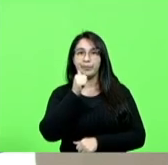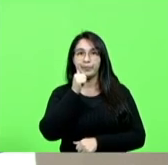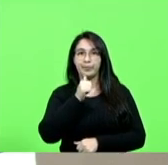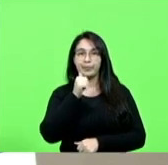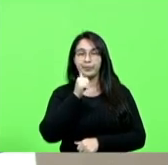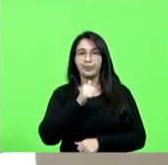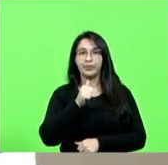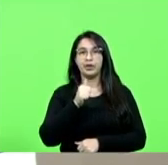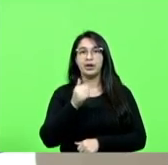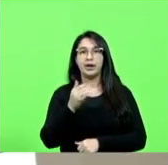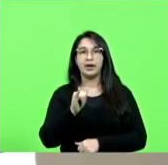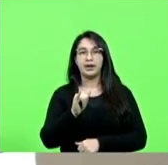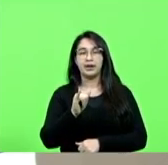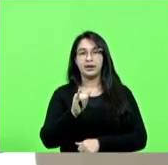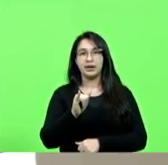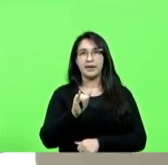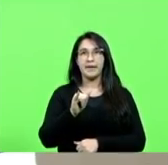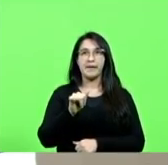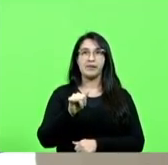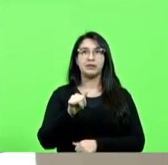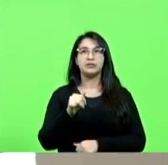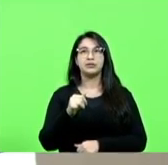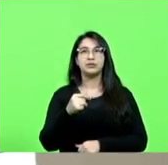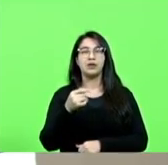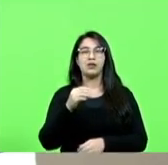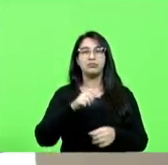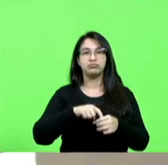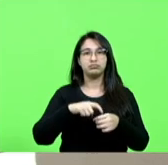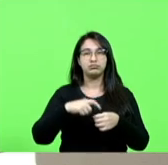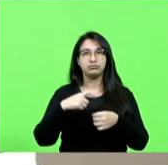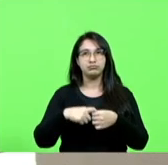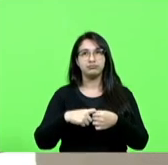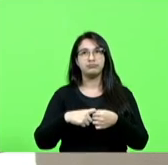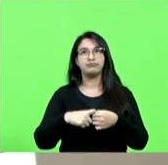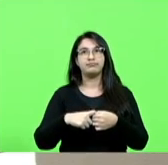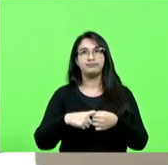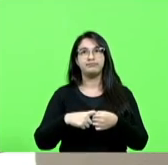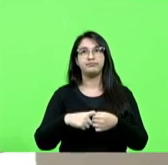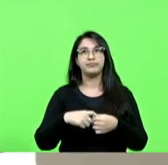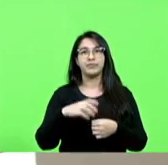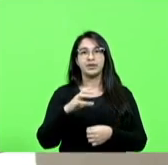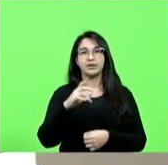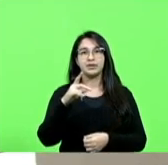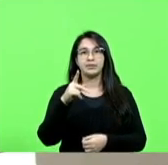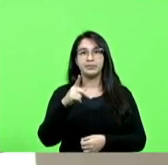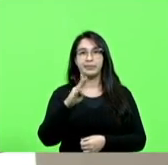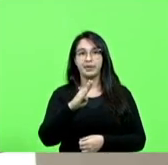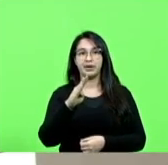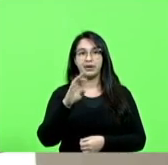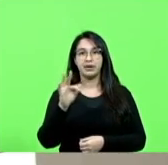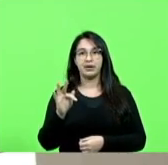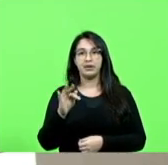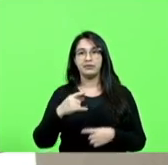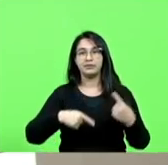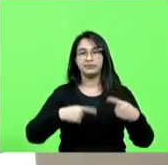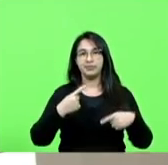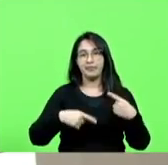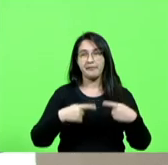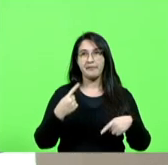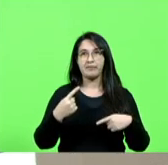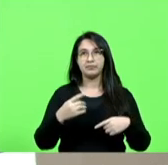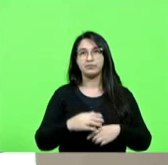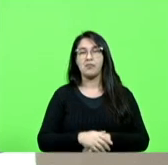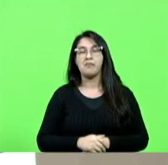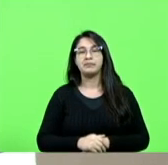Itainara Mês para compor a Seleção Brasileira de Atletismo. Em discussão. Não havendo quem queira discutir. Em votação. Deputados que